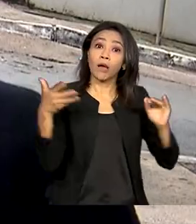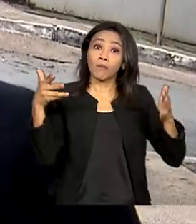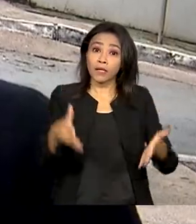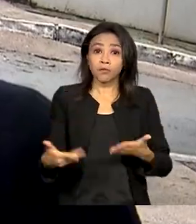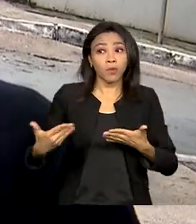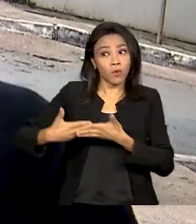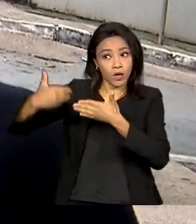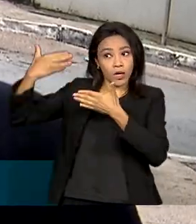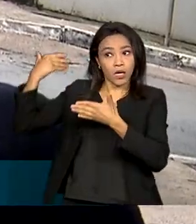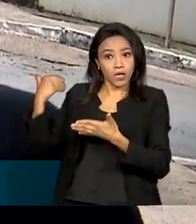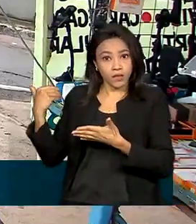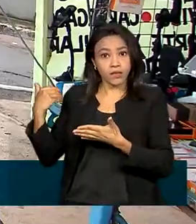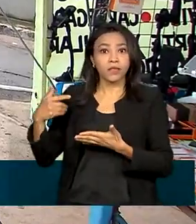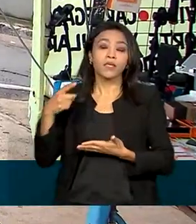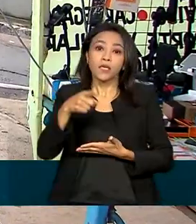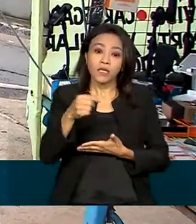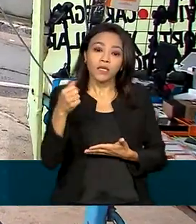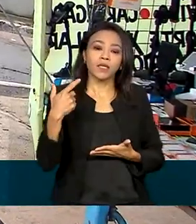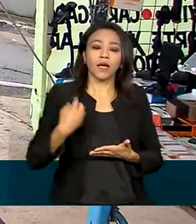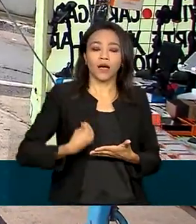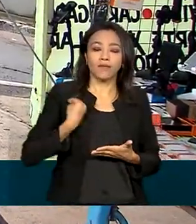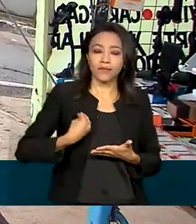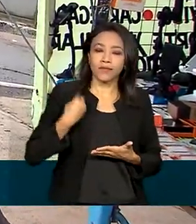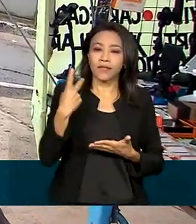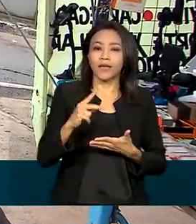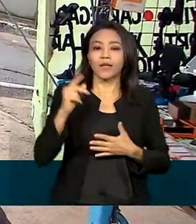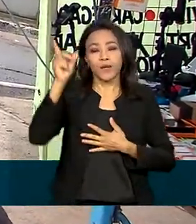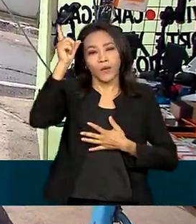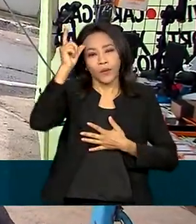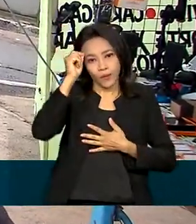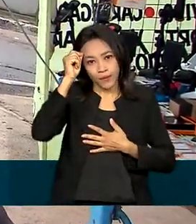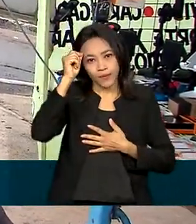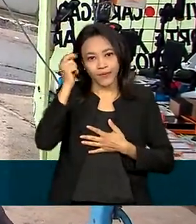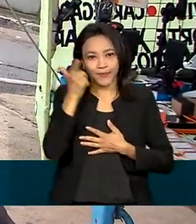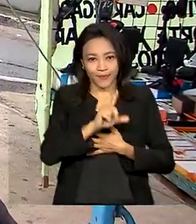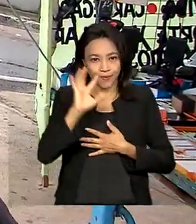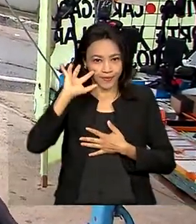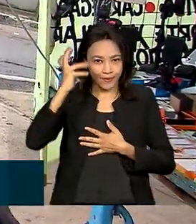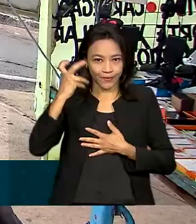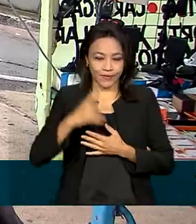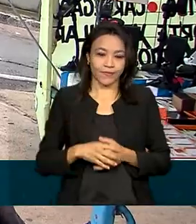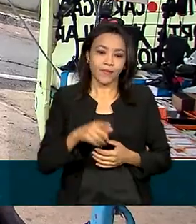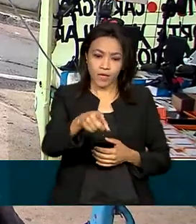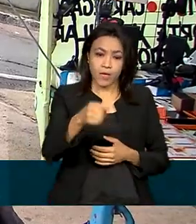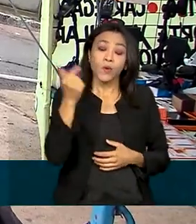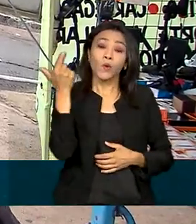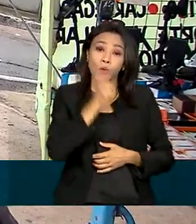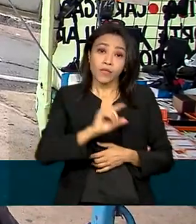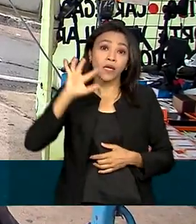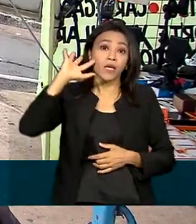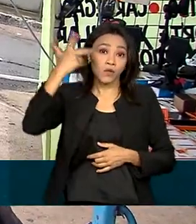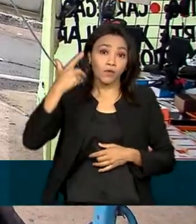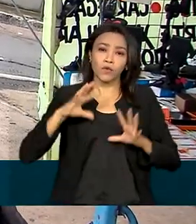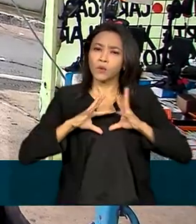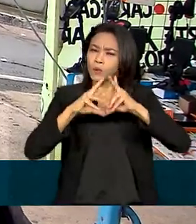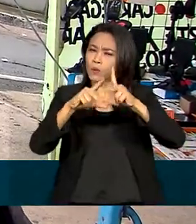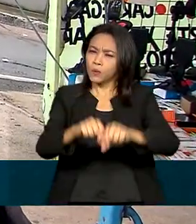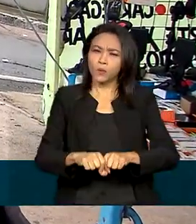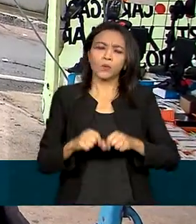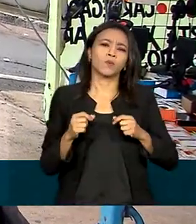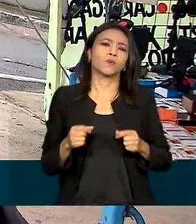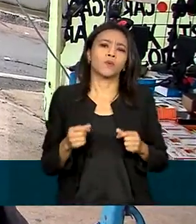edições anteriores e ficou com a vida financeira em dia. Consegui renegociar tudo, coloquei tudo em dias,